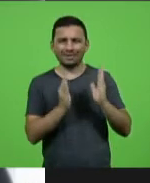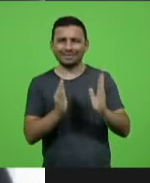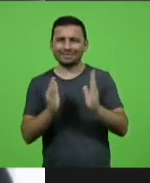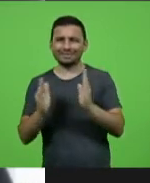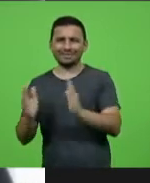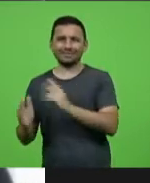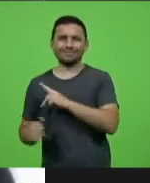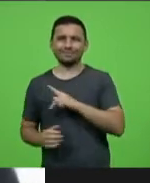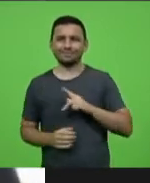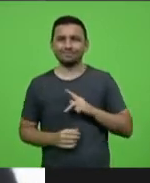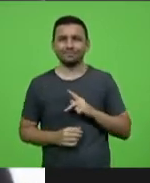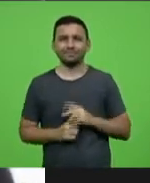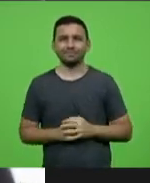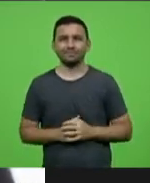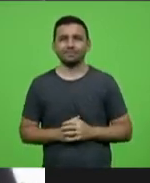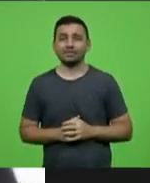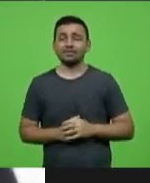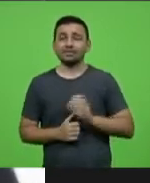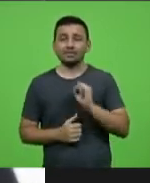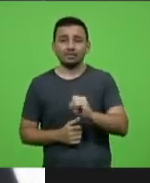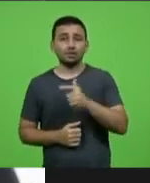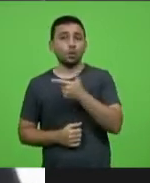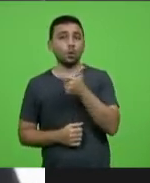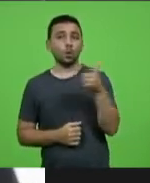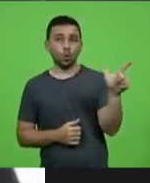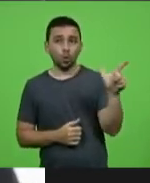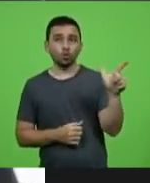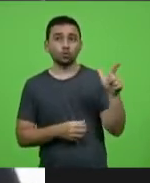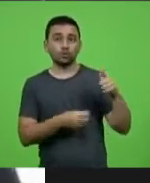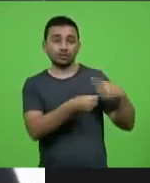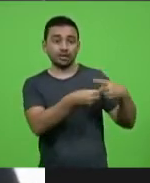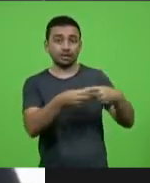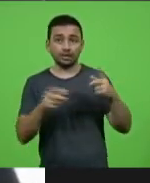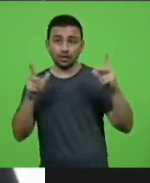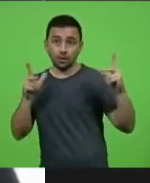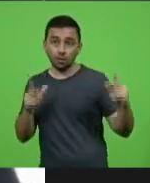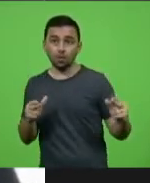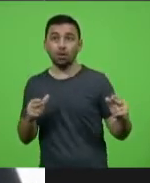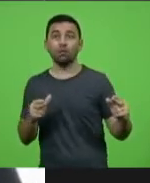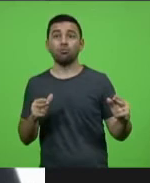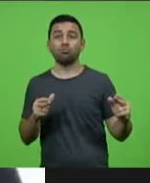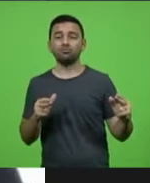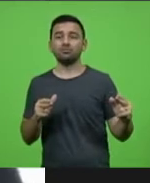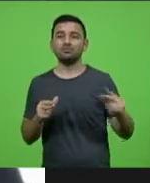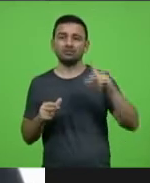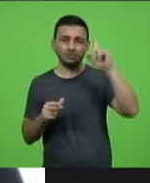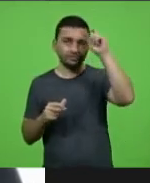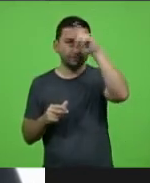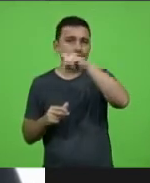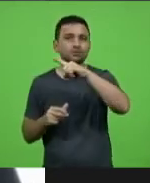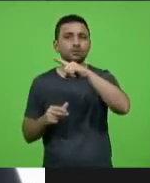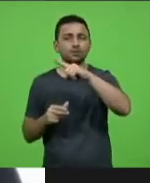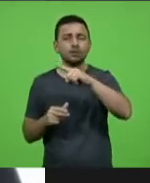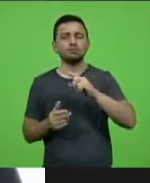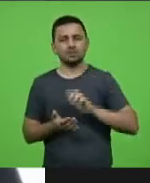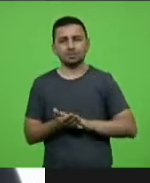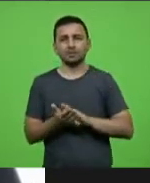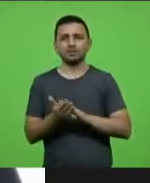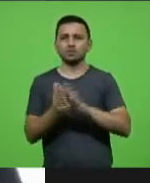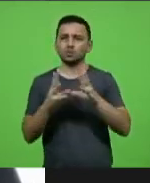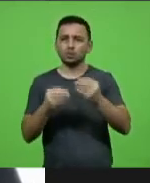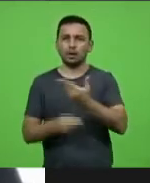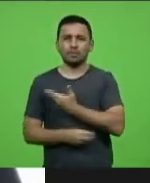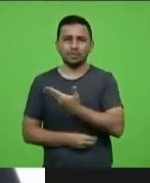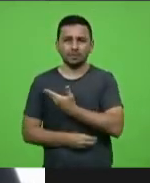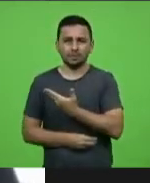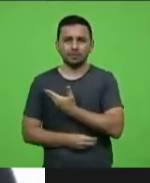Oxalá tivéssemos outros municípios entre os cinco mil brasileiros que pudessem se espelhar na cidade de Ibirama. Parabéns a todos os nossos amigos de Ibirama pelos